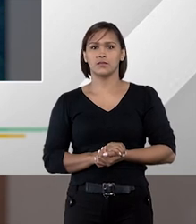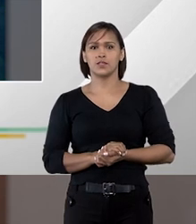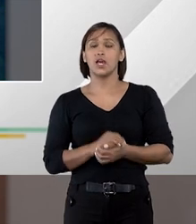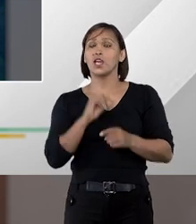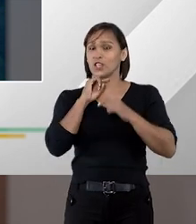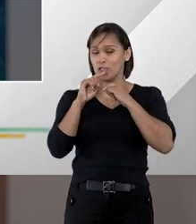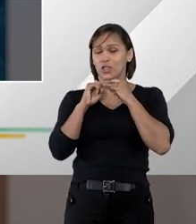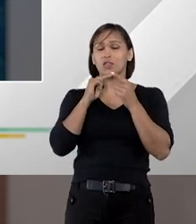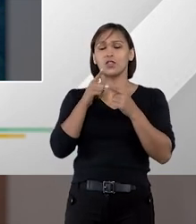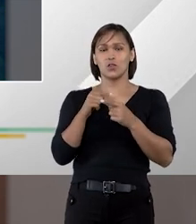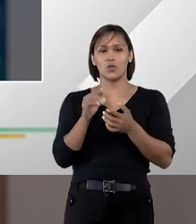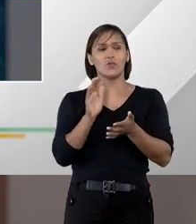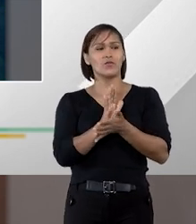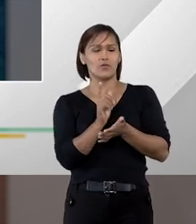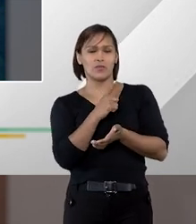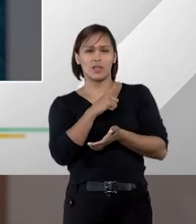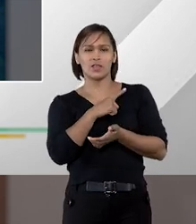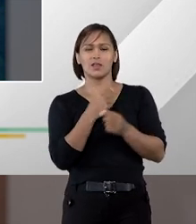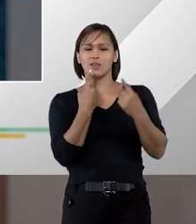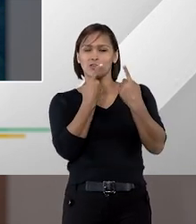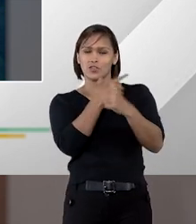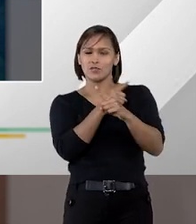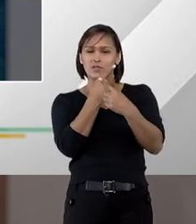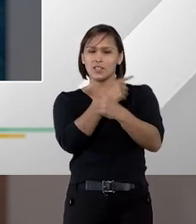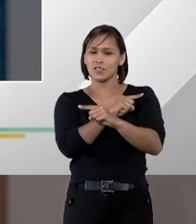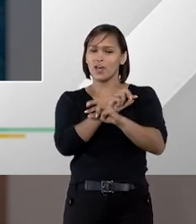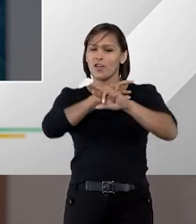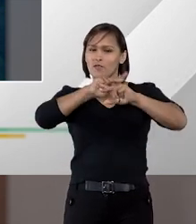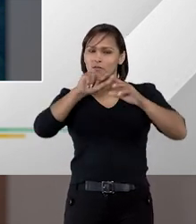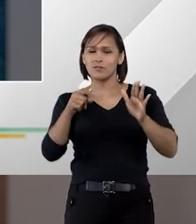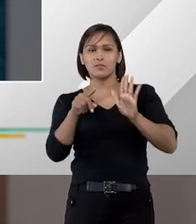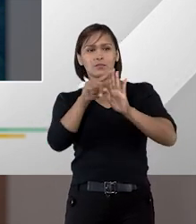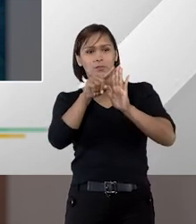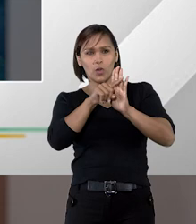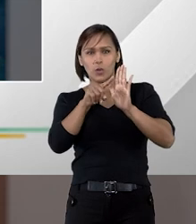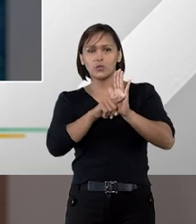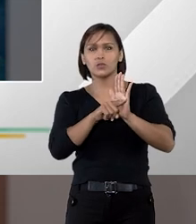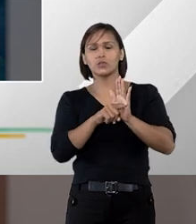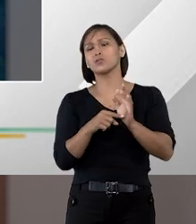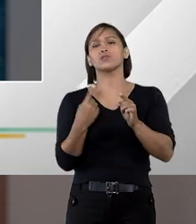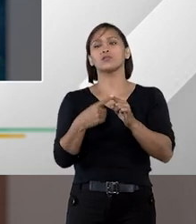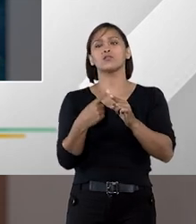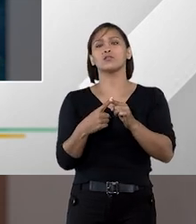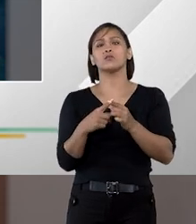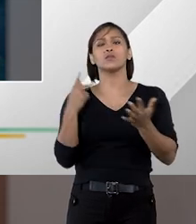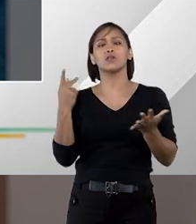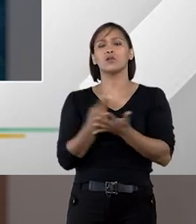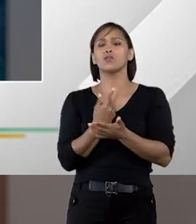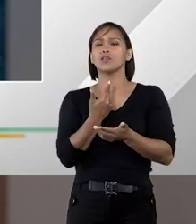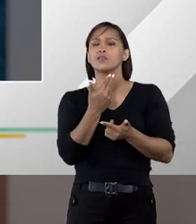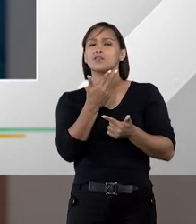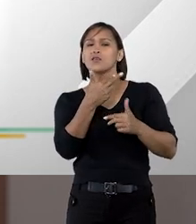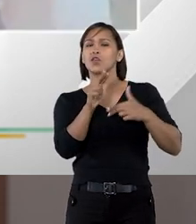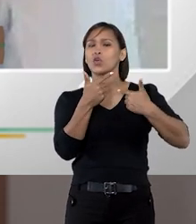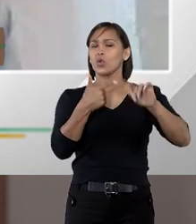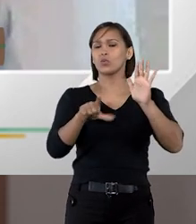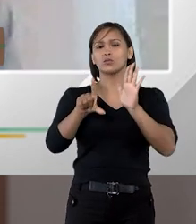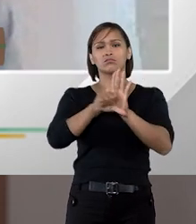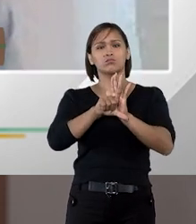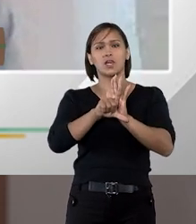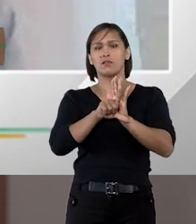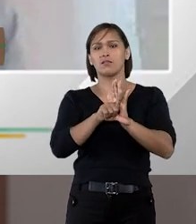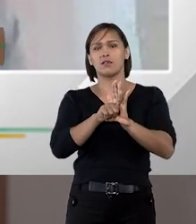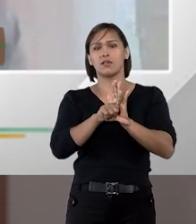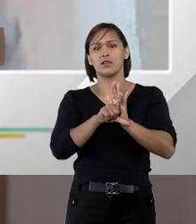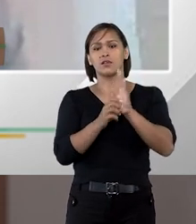sem dúvida haverá divergências em determinados pontos como só ia acontecer com qualquer tipo de